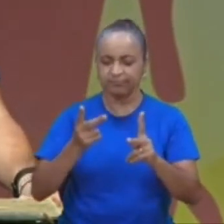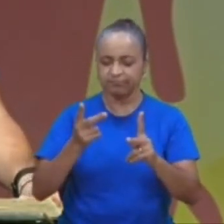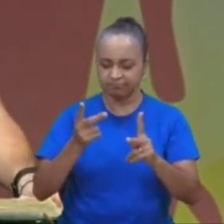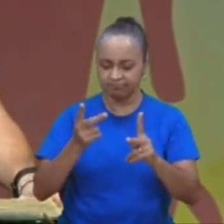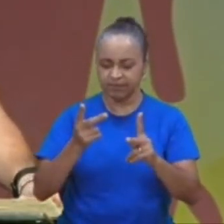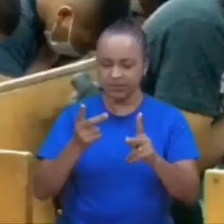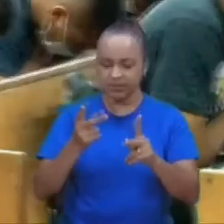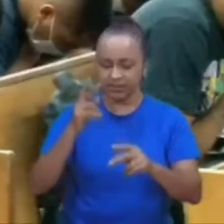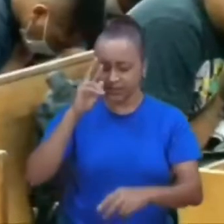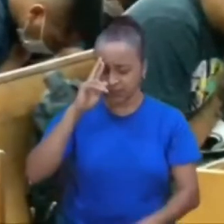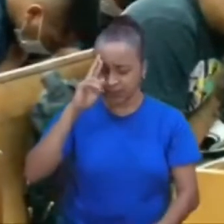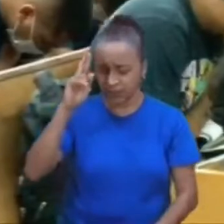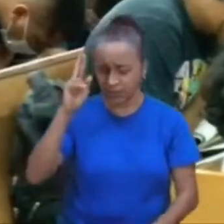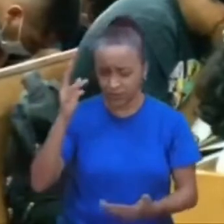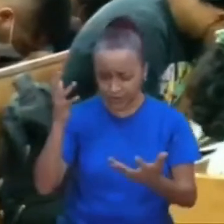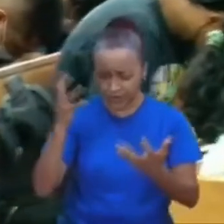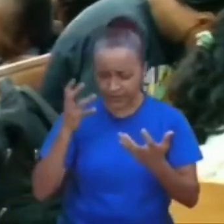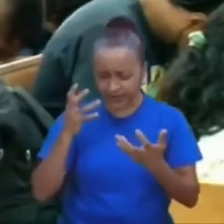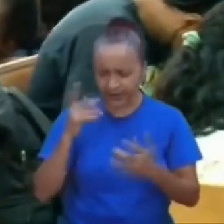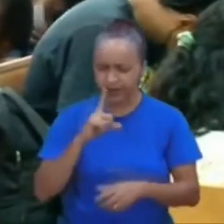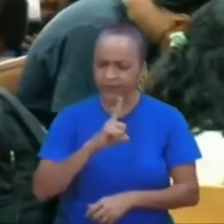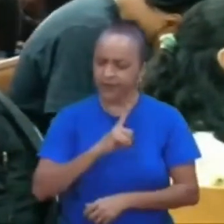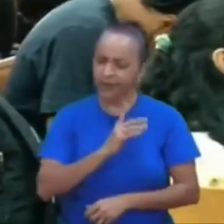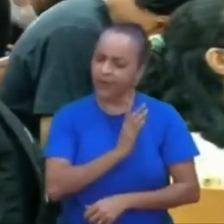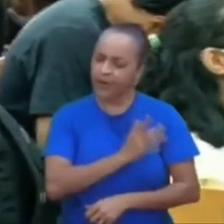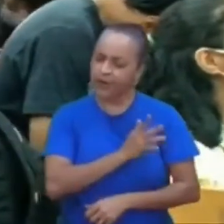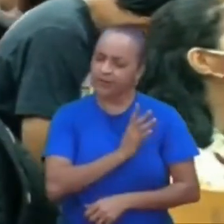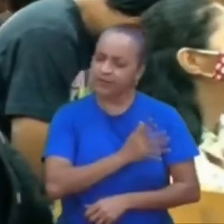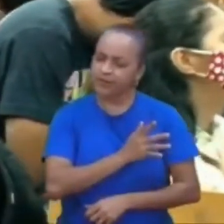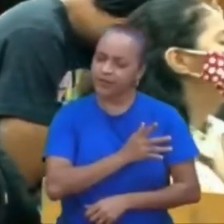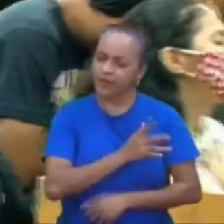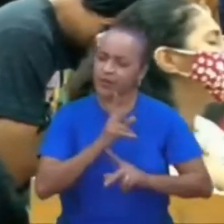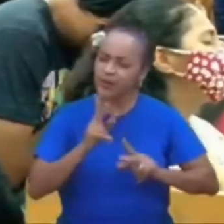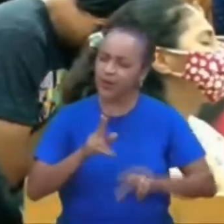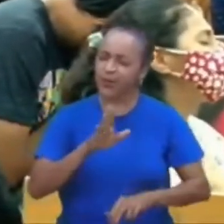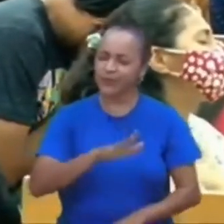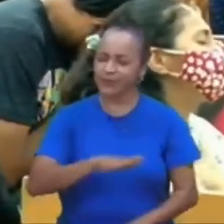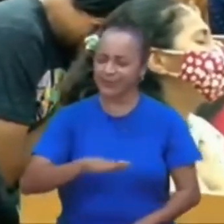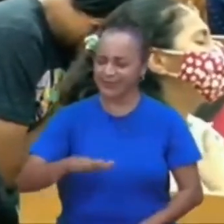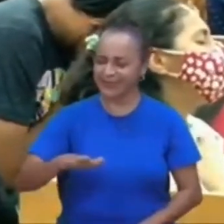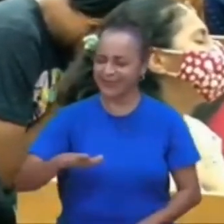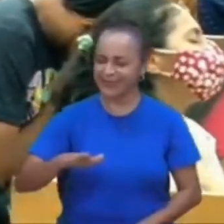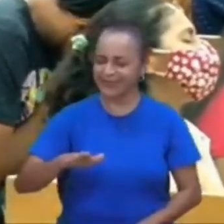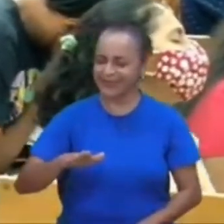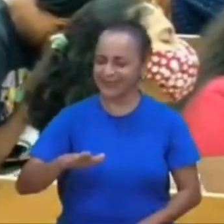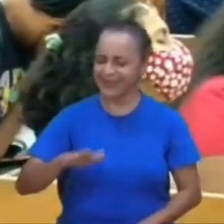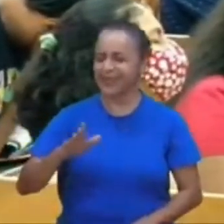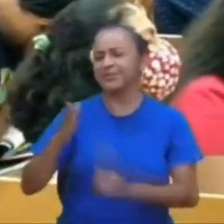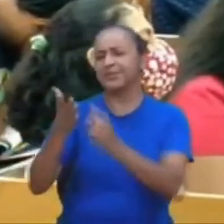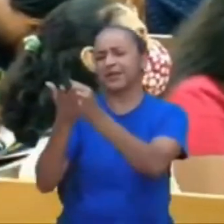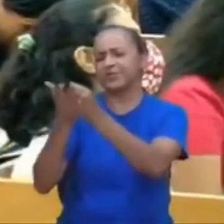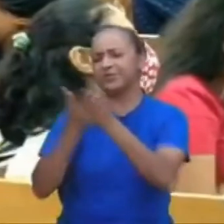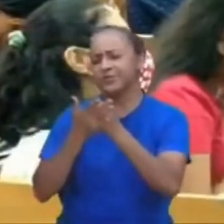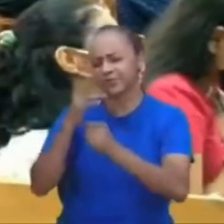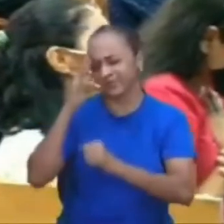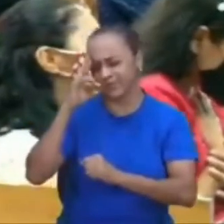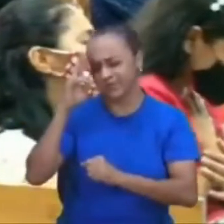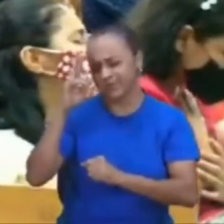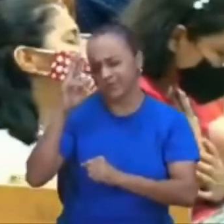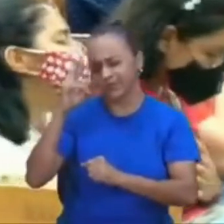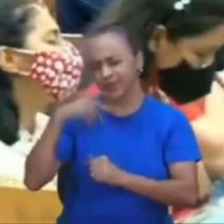eu quero ter, um coração de criança, me ajuda, a fazer a tua vontade,